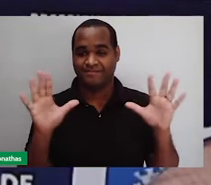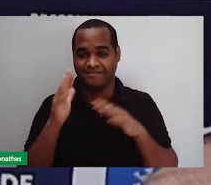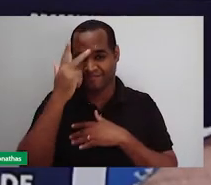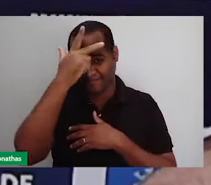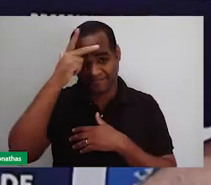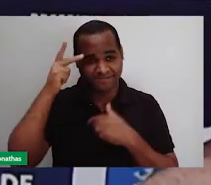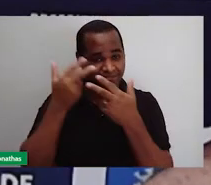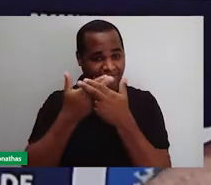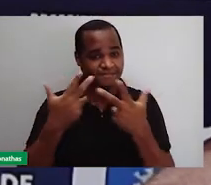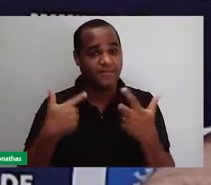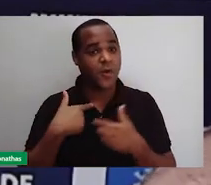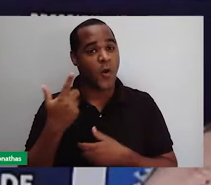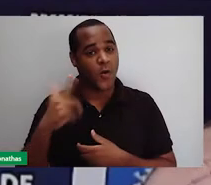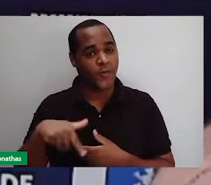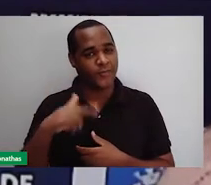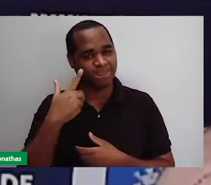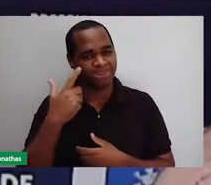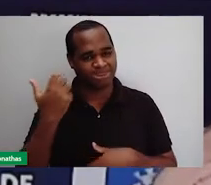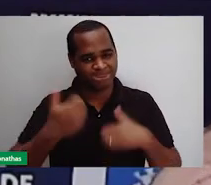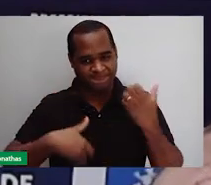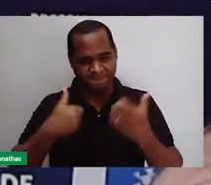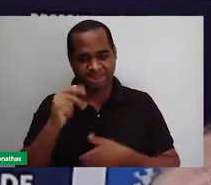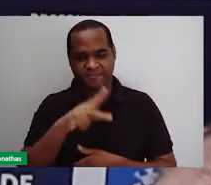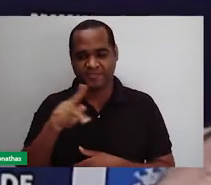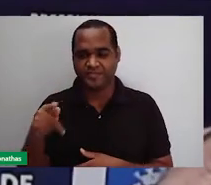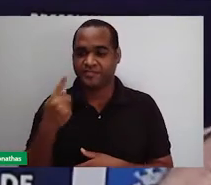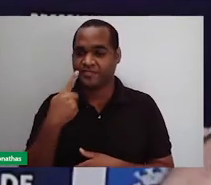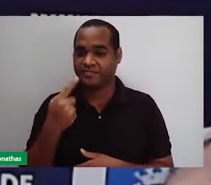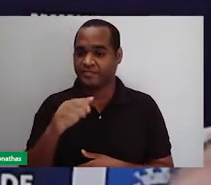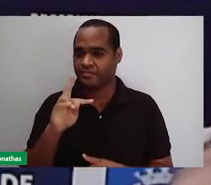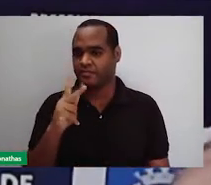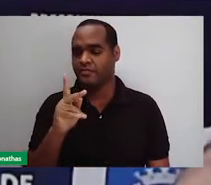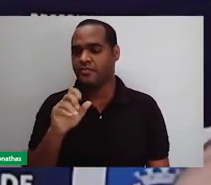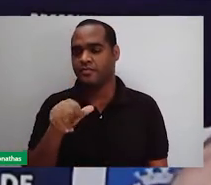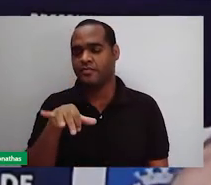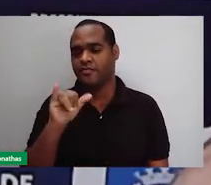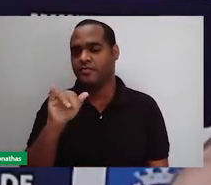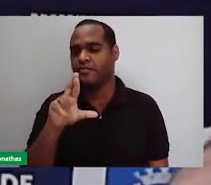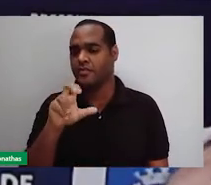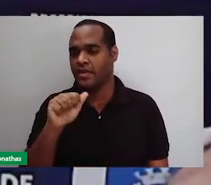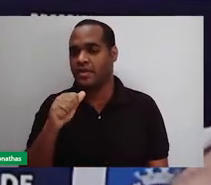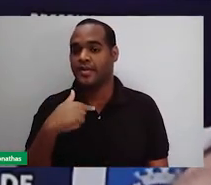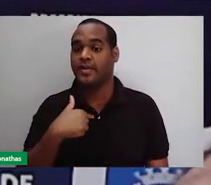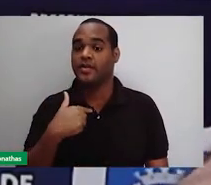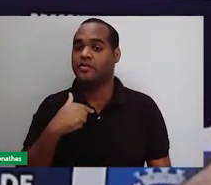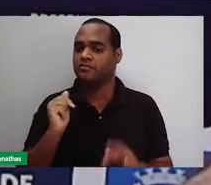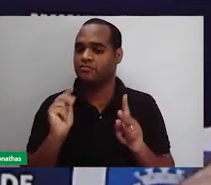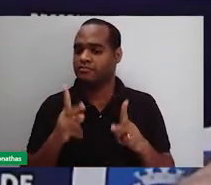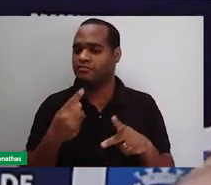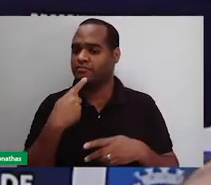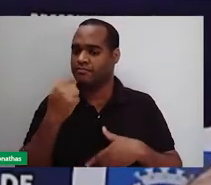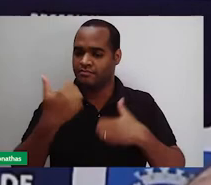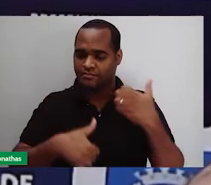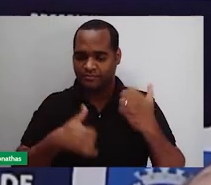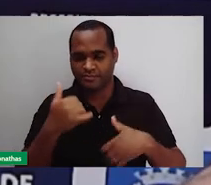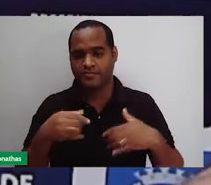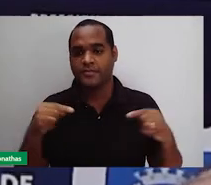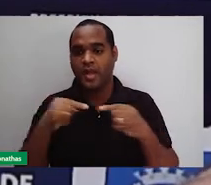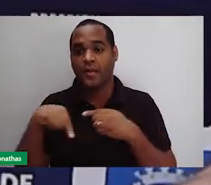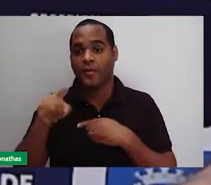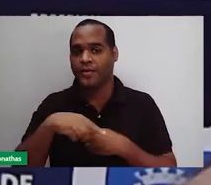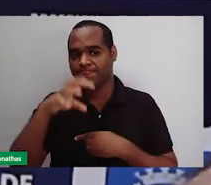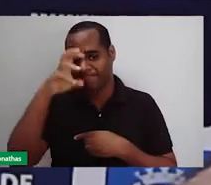Olá pessoal, olha eu aqui de novo com vocês, eu sou a professora Tayara Santos de Ciências e vamos lá dar continuidade aos nossos